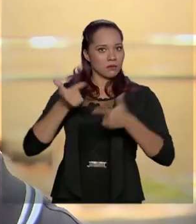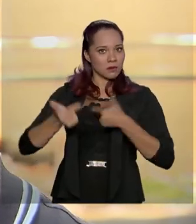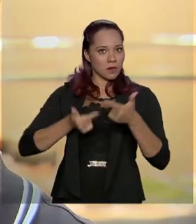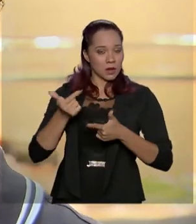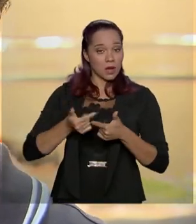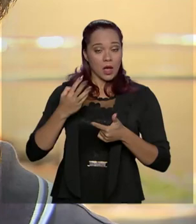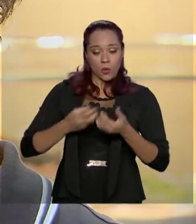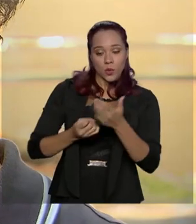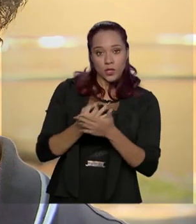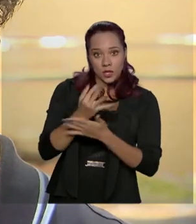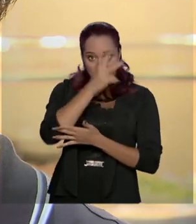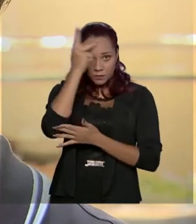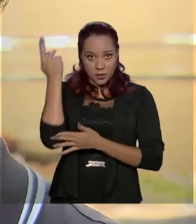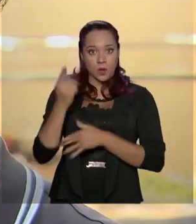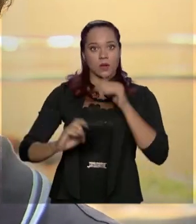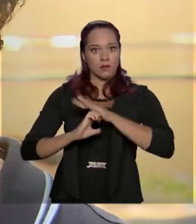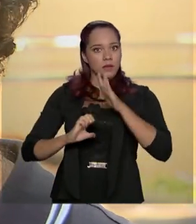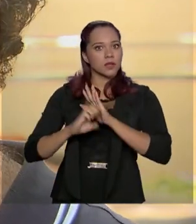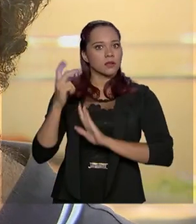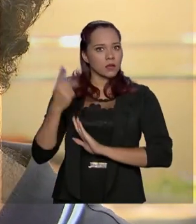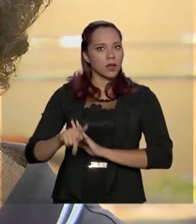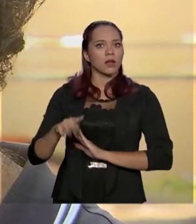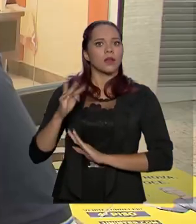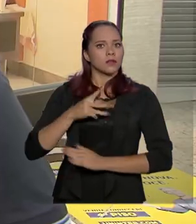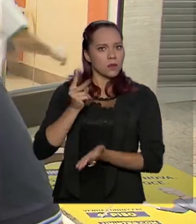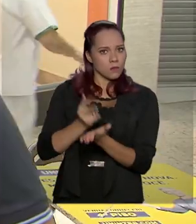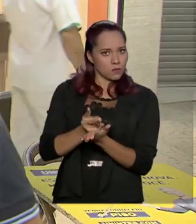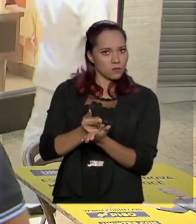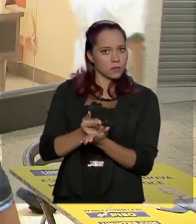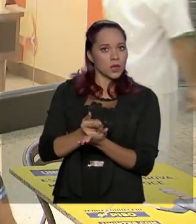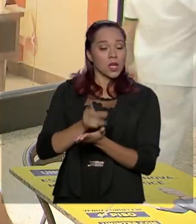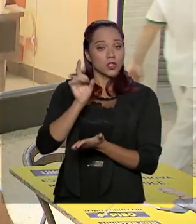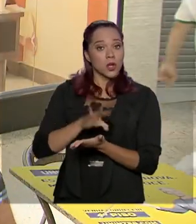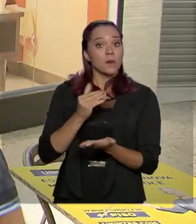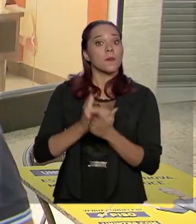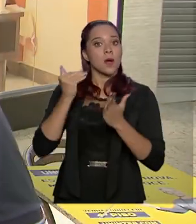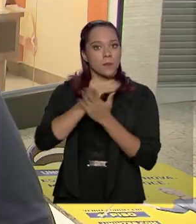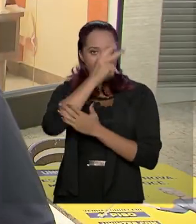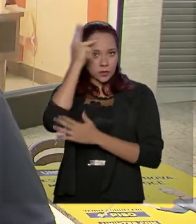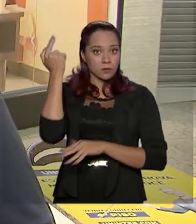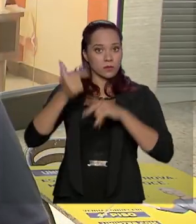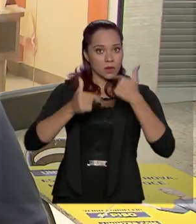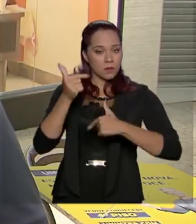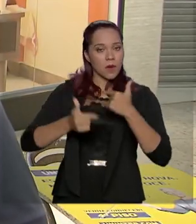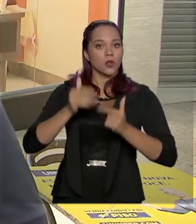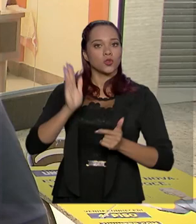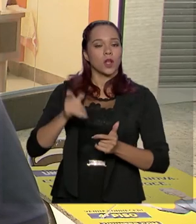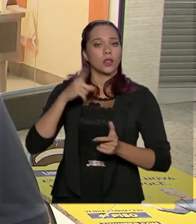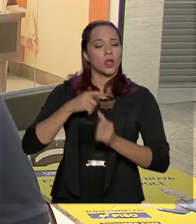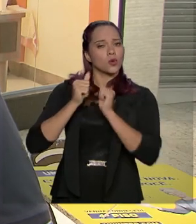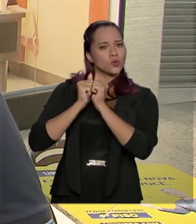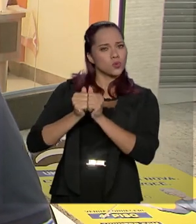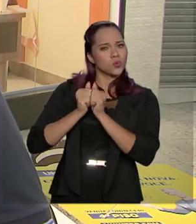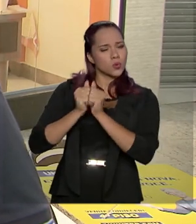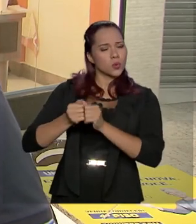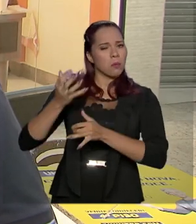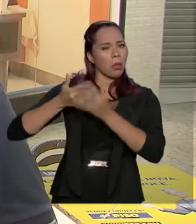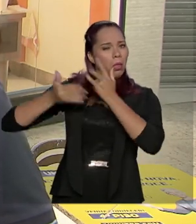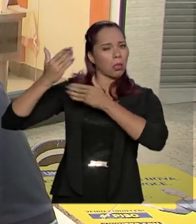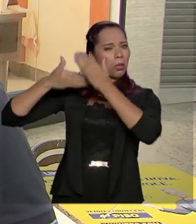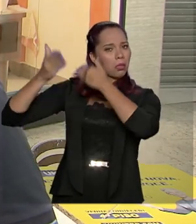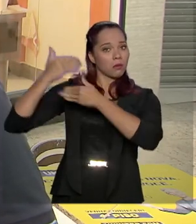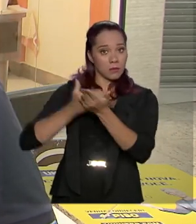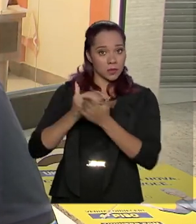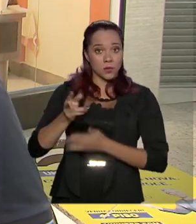O quadro de pessoal da sua empresa é estável. A maioria dos empregados está com ele desde a fundação do